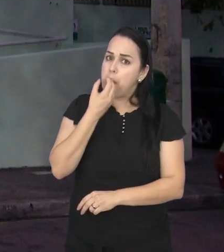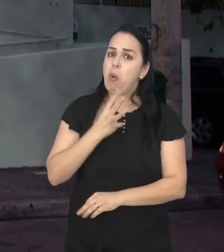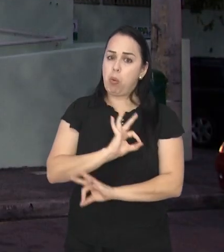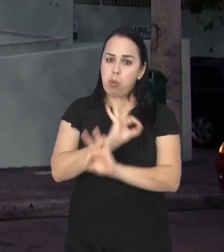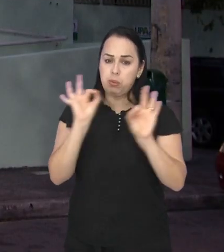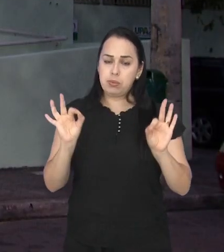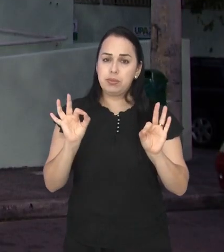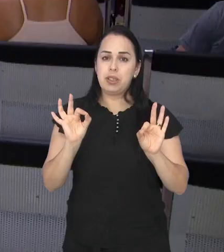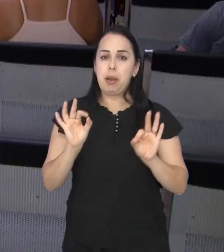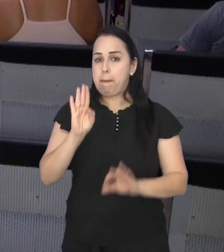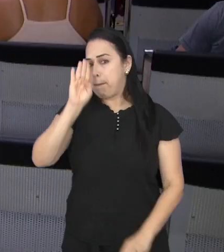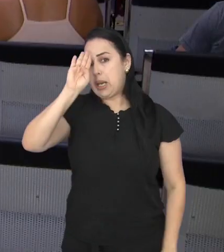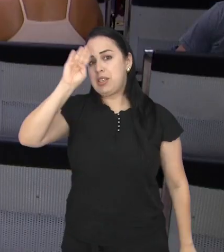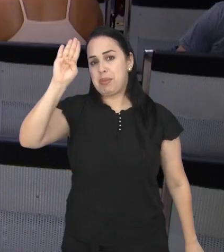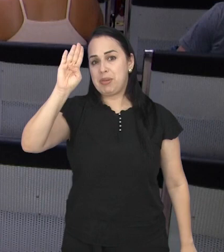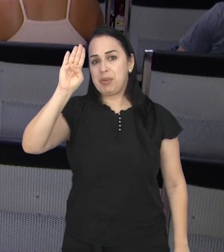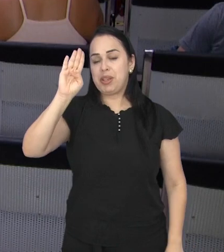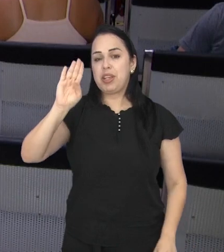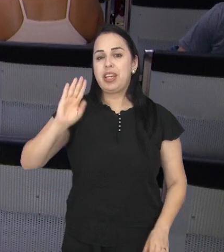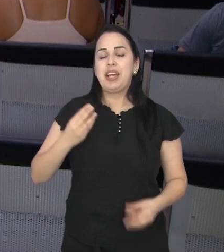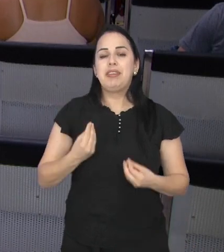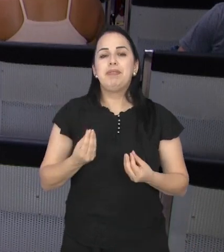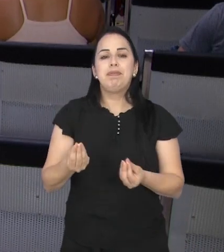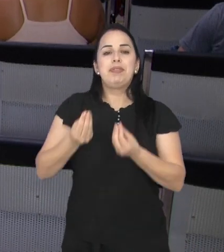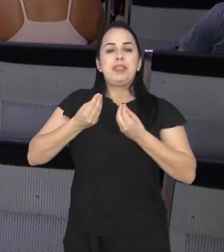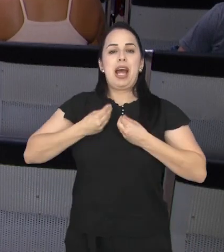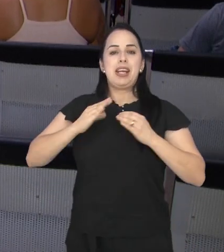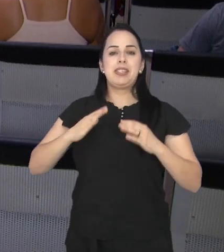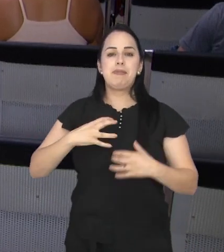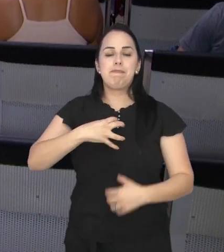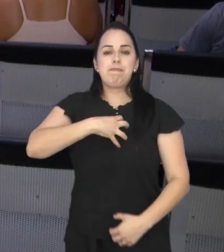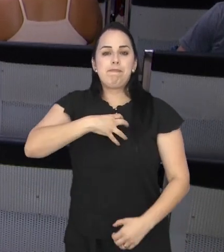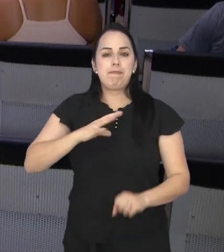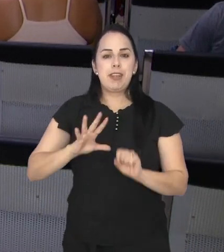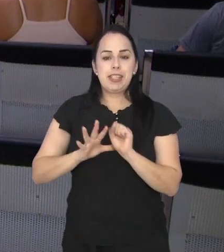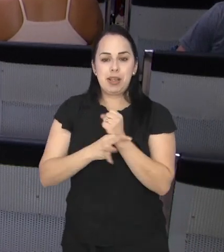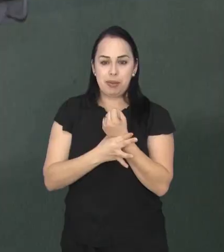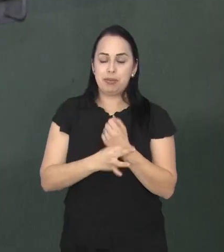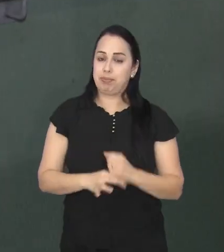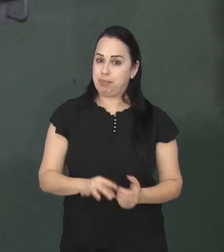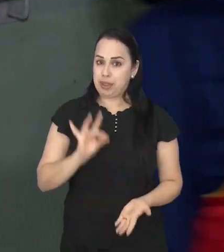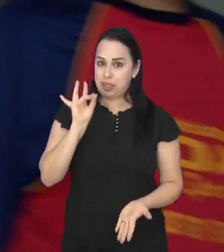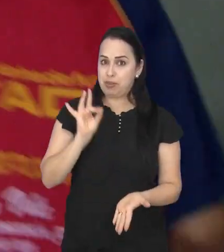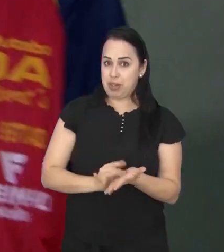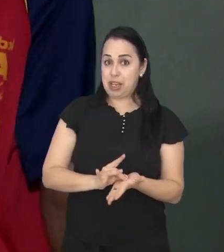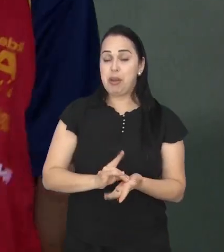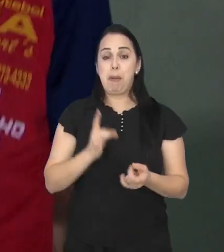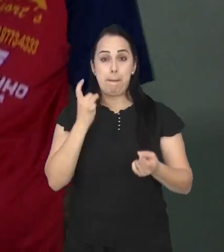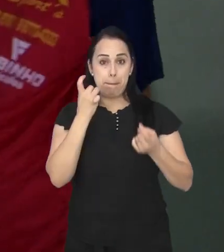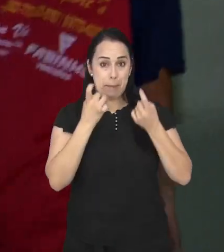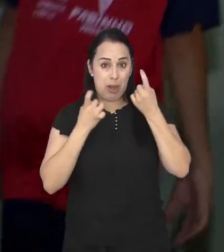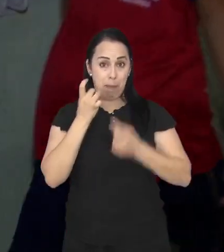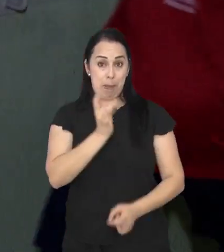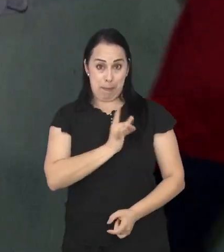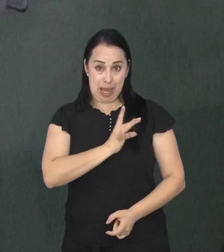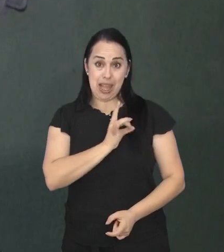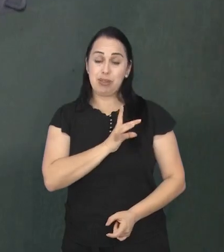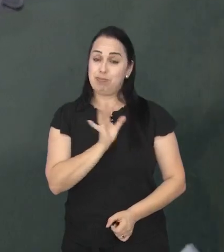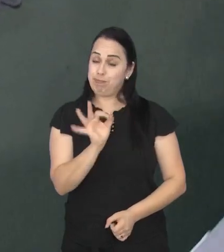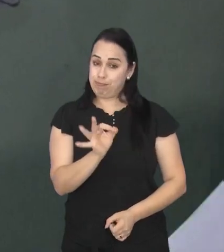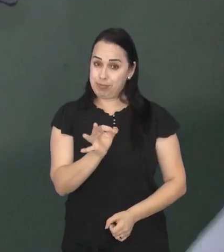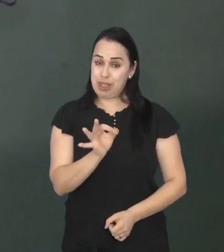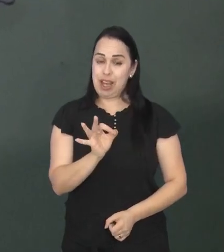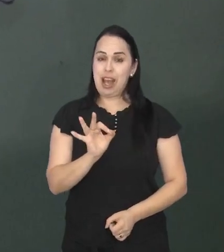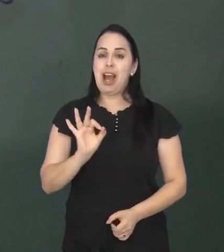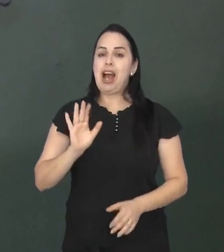unidades seria bom, principalmente para aumentar a sensação de segurança. Na verdade, a gente sempre fica com medo, né? Porque,